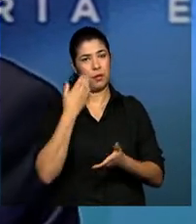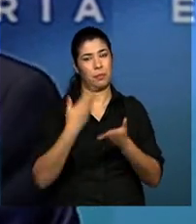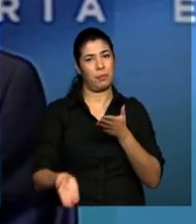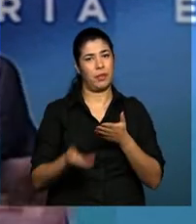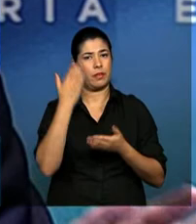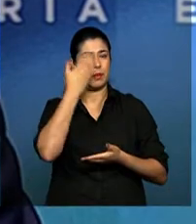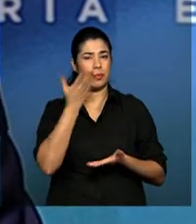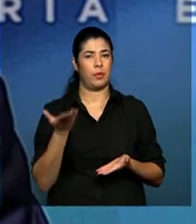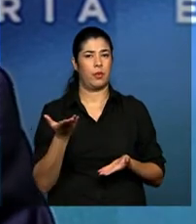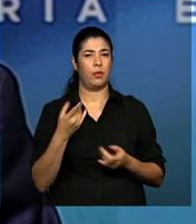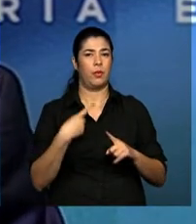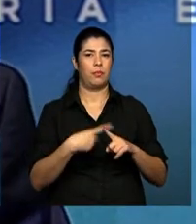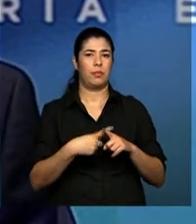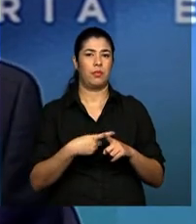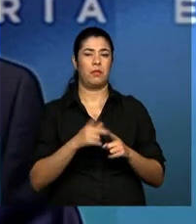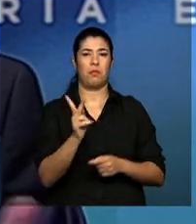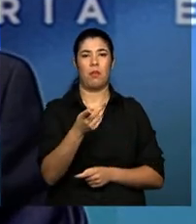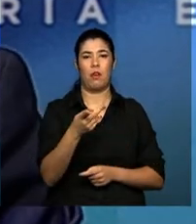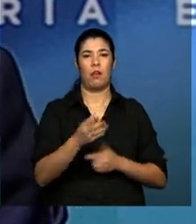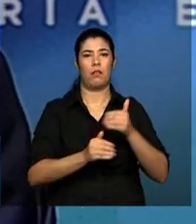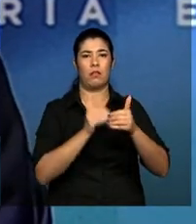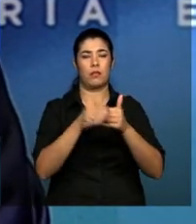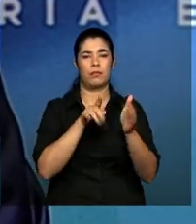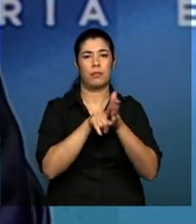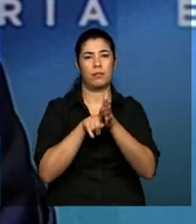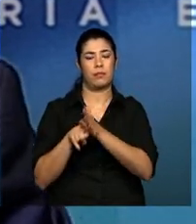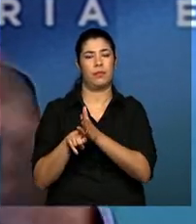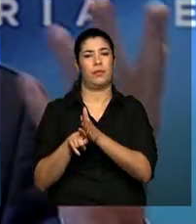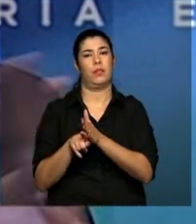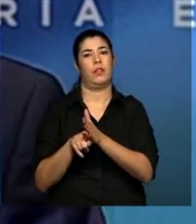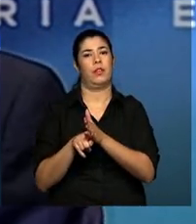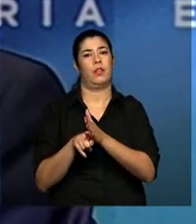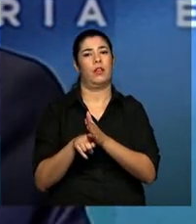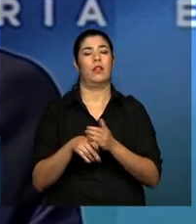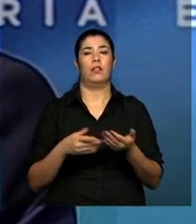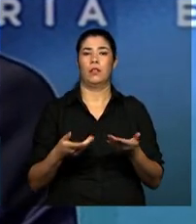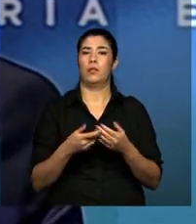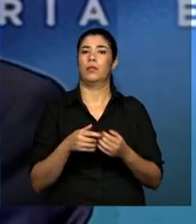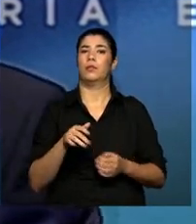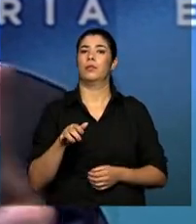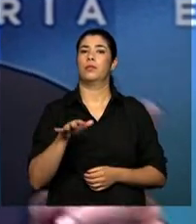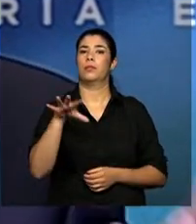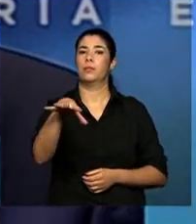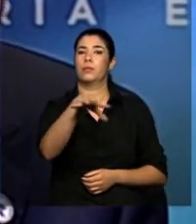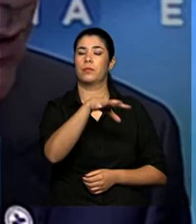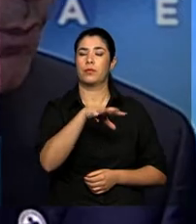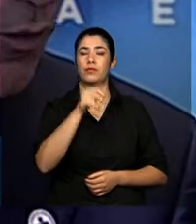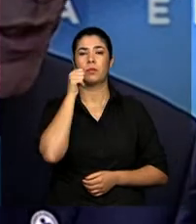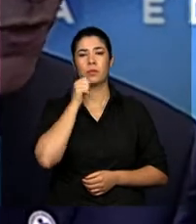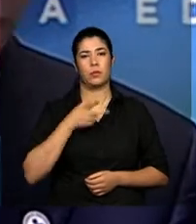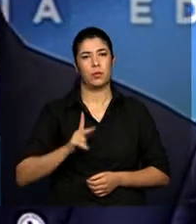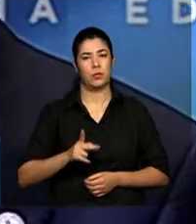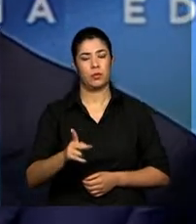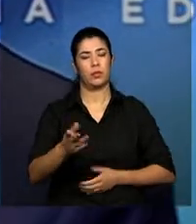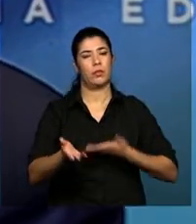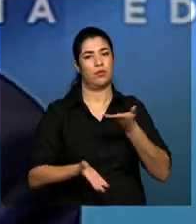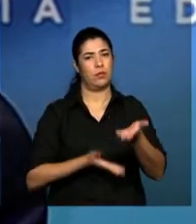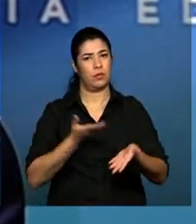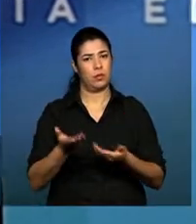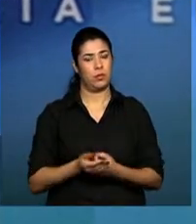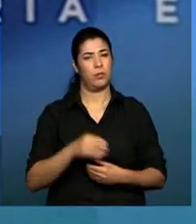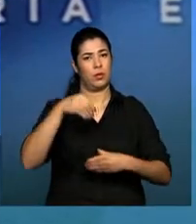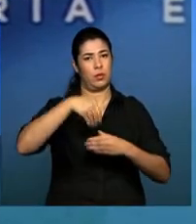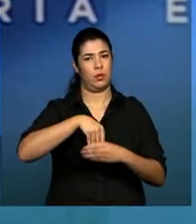uma prova por ter sido feita de maneira inadequada. Então, em alguns lugares, as mulheres continuarão sendo atendidas pelo serviço de saúde e